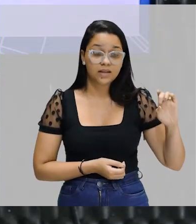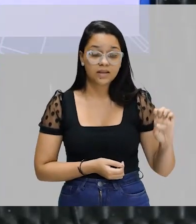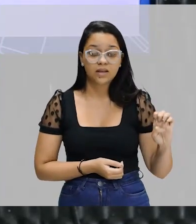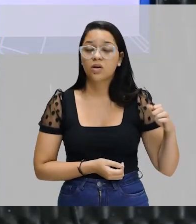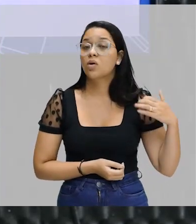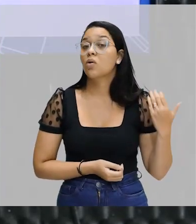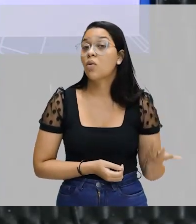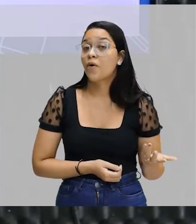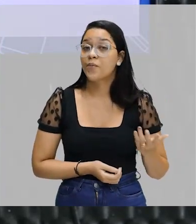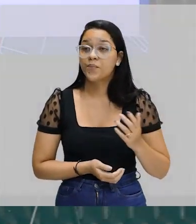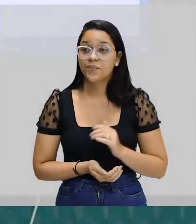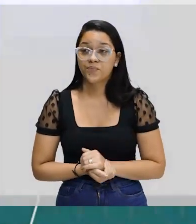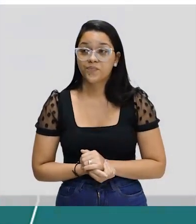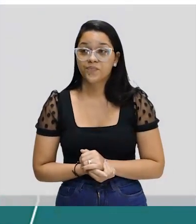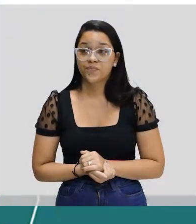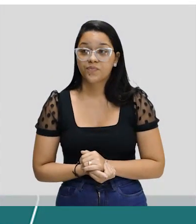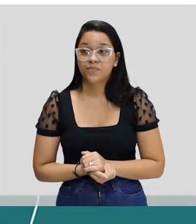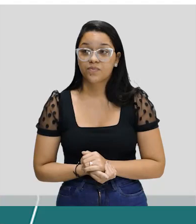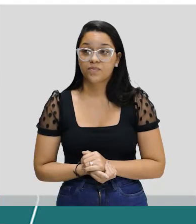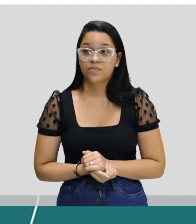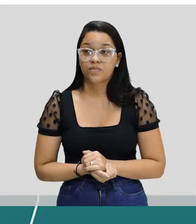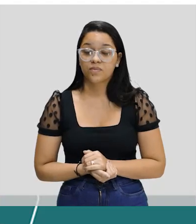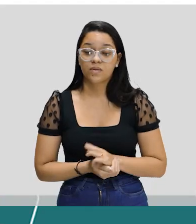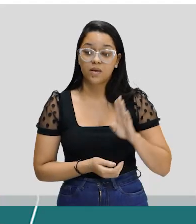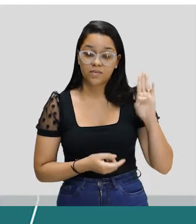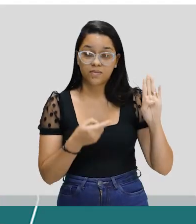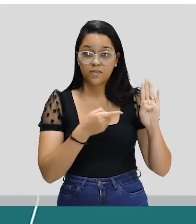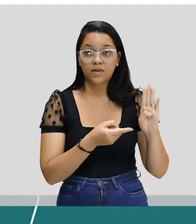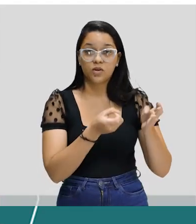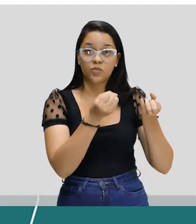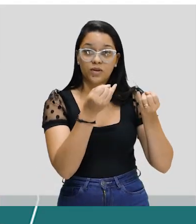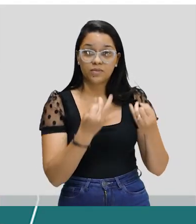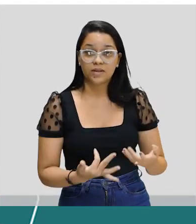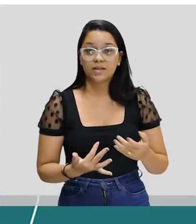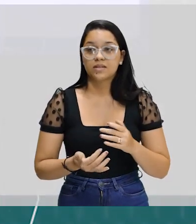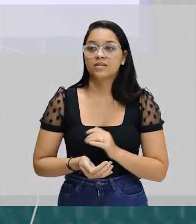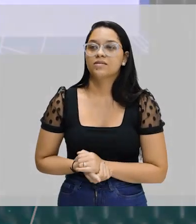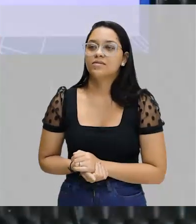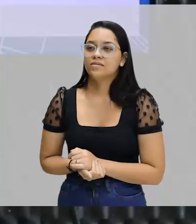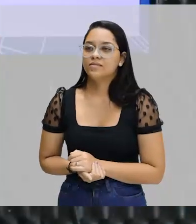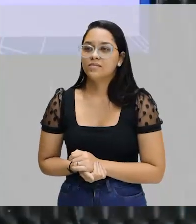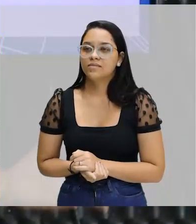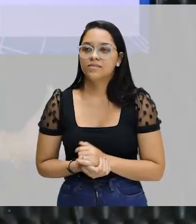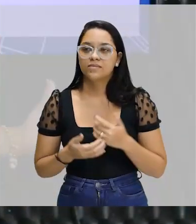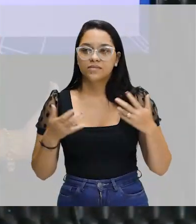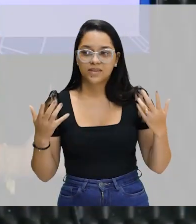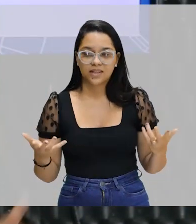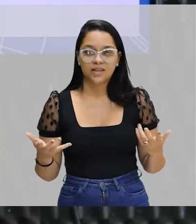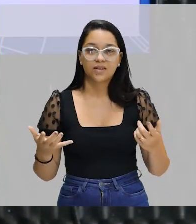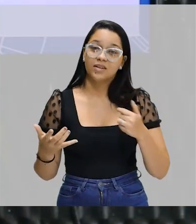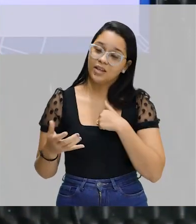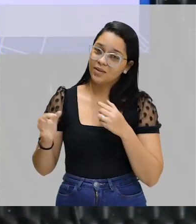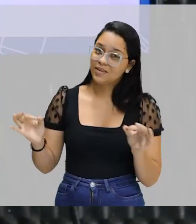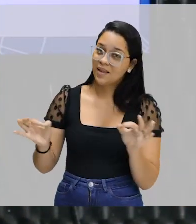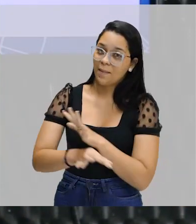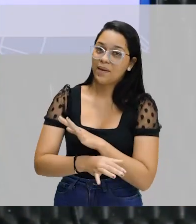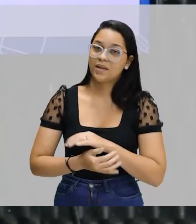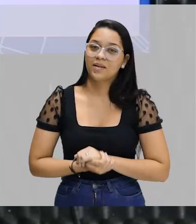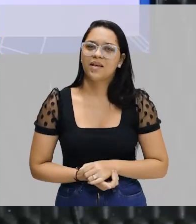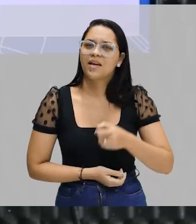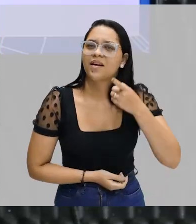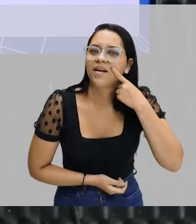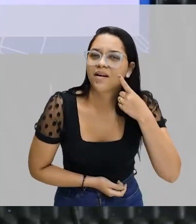oposição ou conclusão, claro, é é uma explicação. E eu fico por aqui.